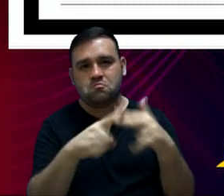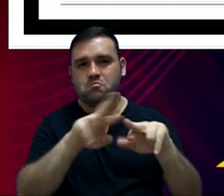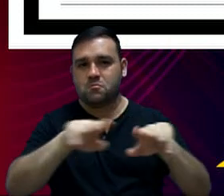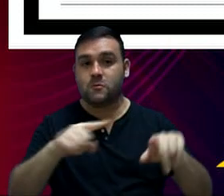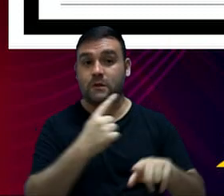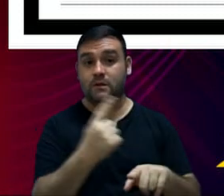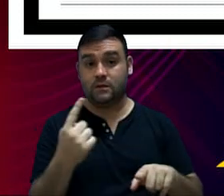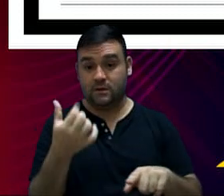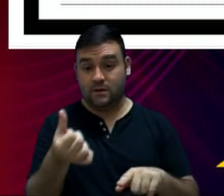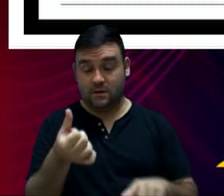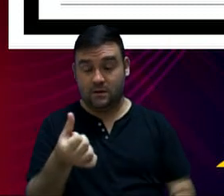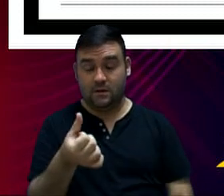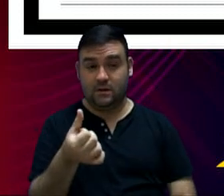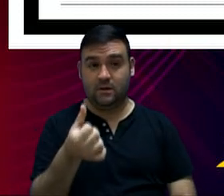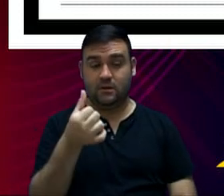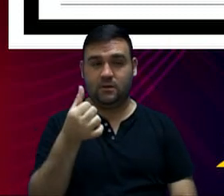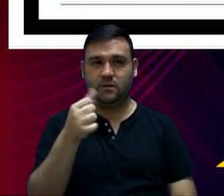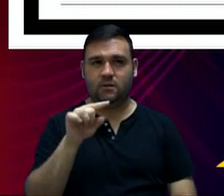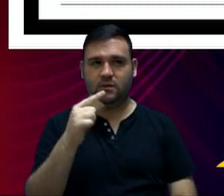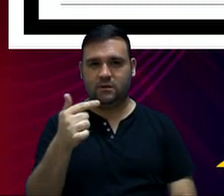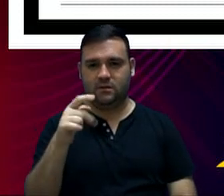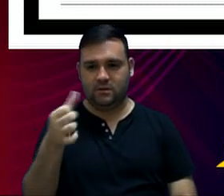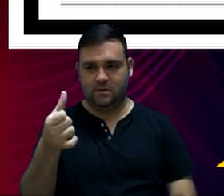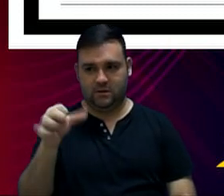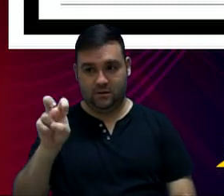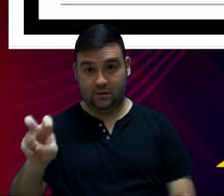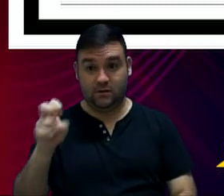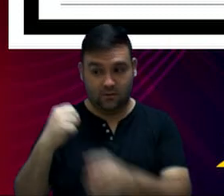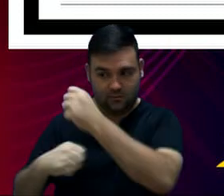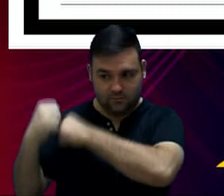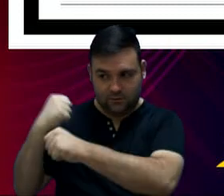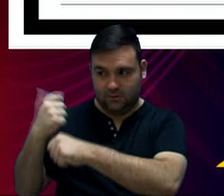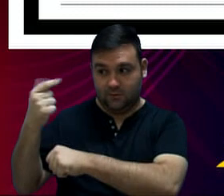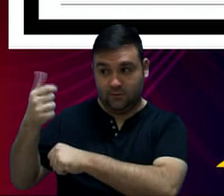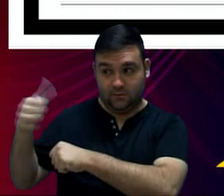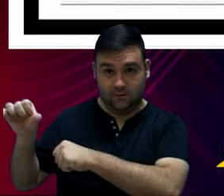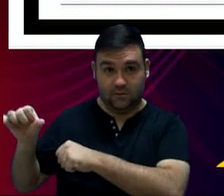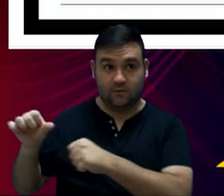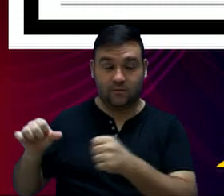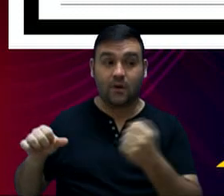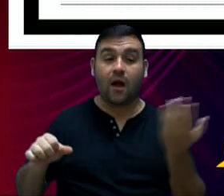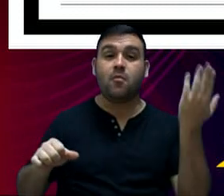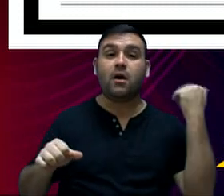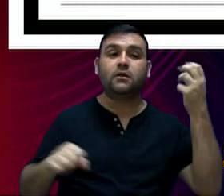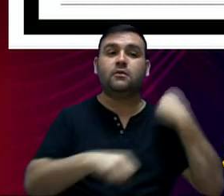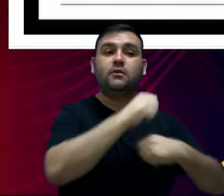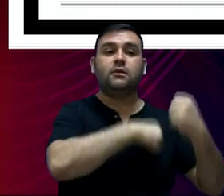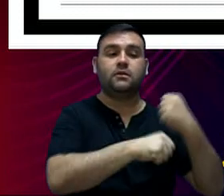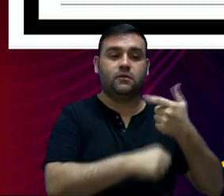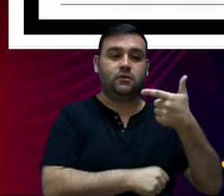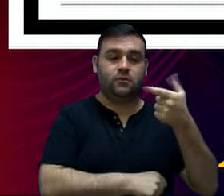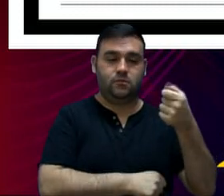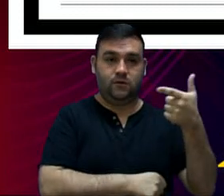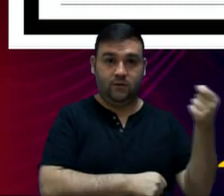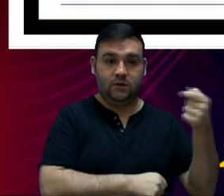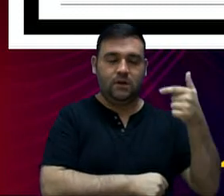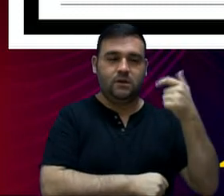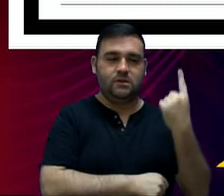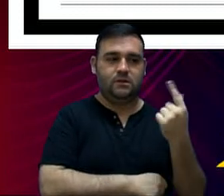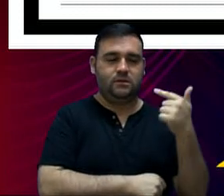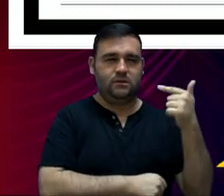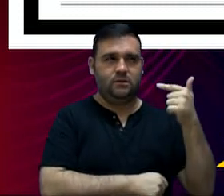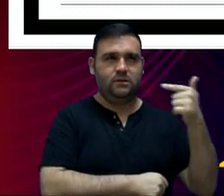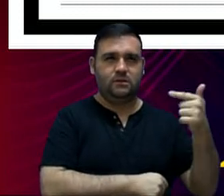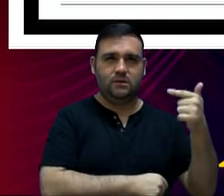116.765.000 em 2019, contra 117.018 em 2020.